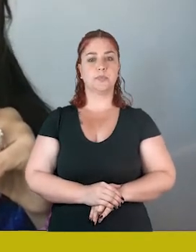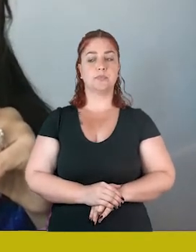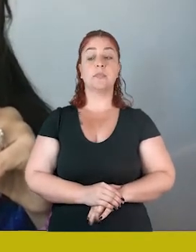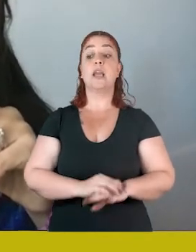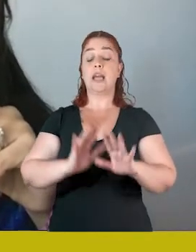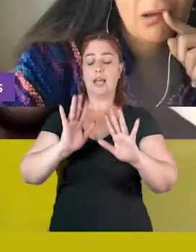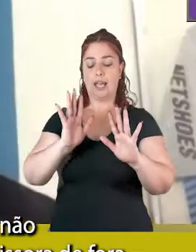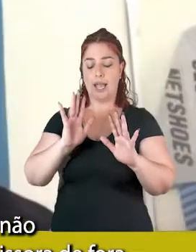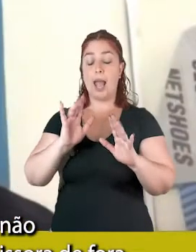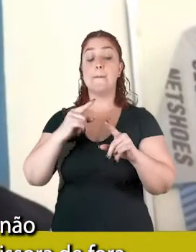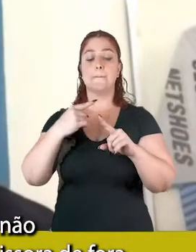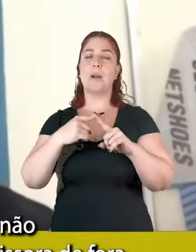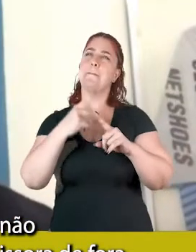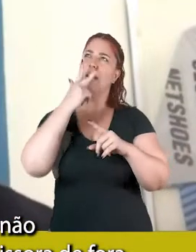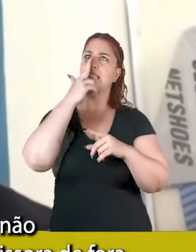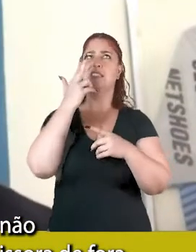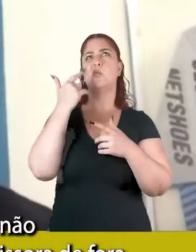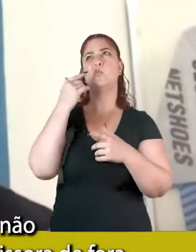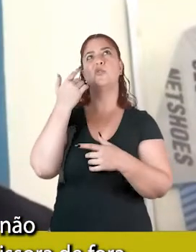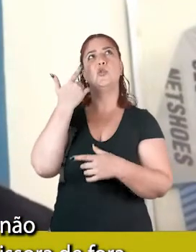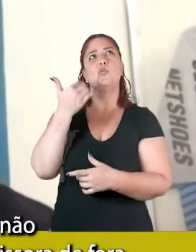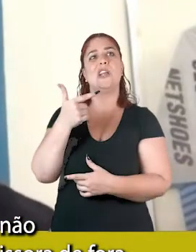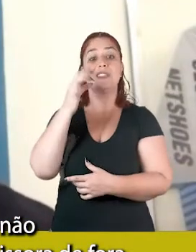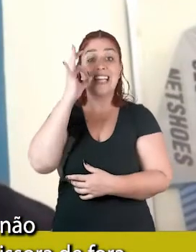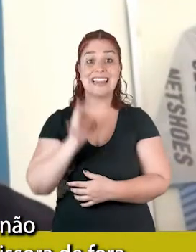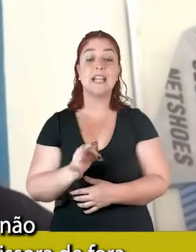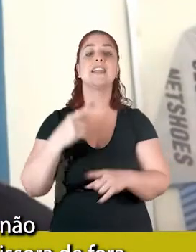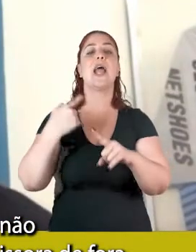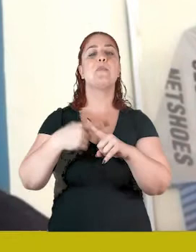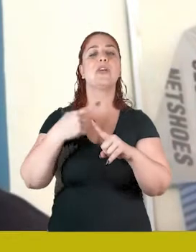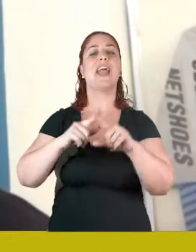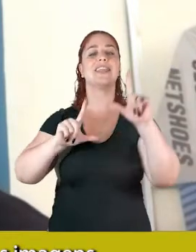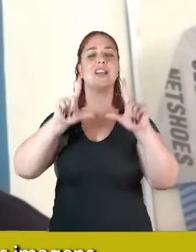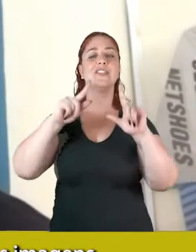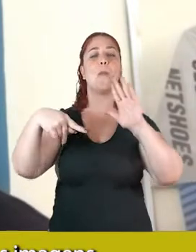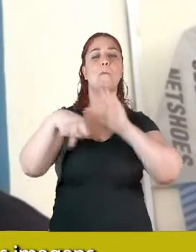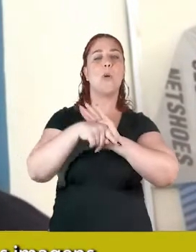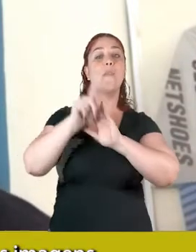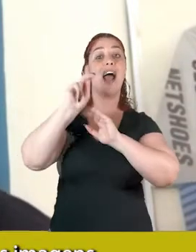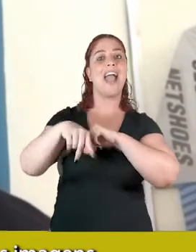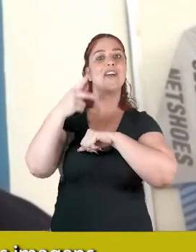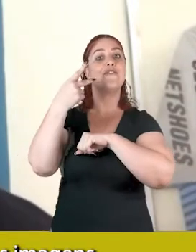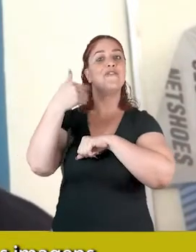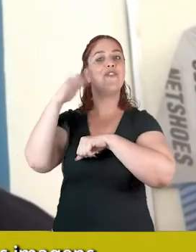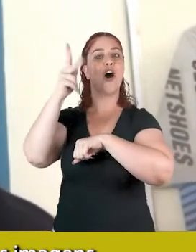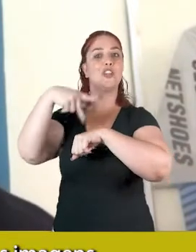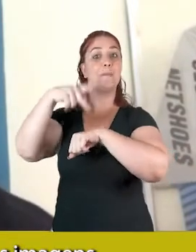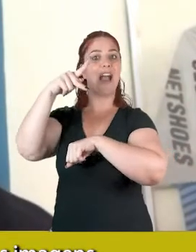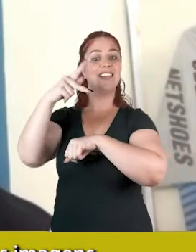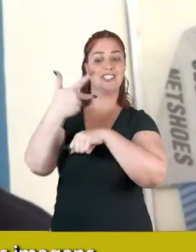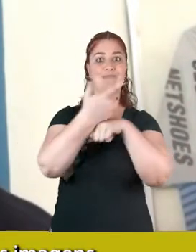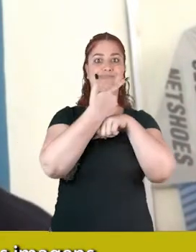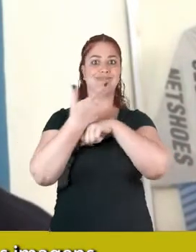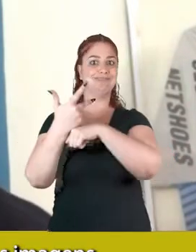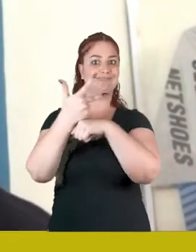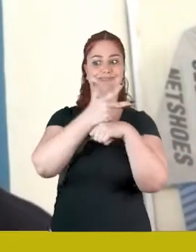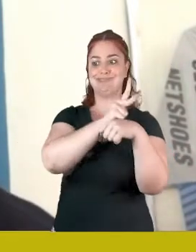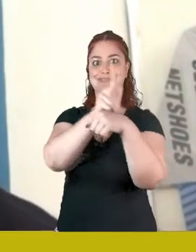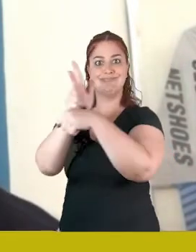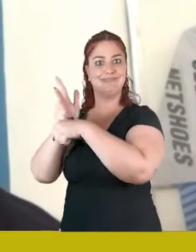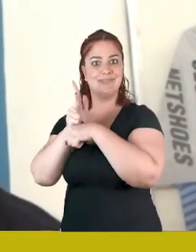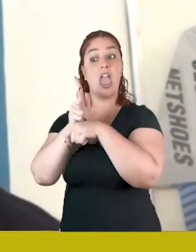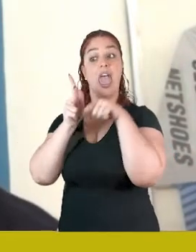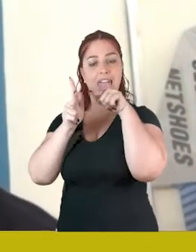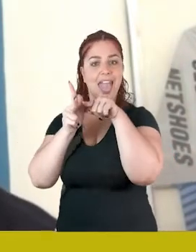Não, se eu não me engano, não tenho certeza, foi uma emissora de fora que filmou, que guardou as imagens,